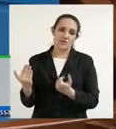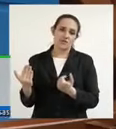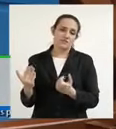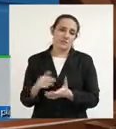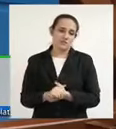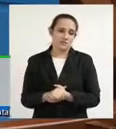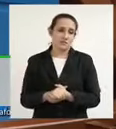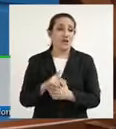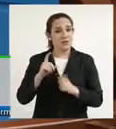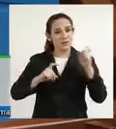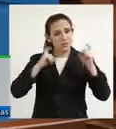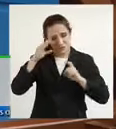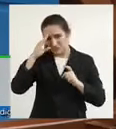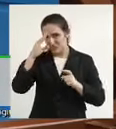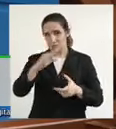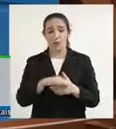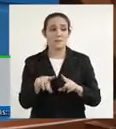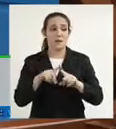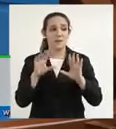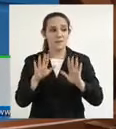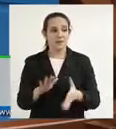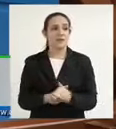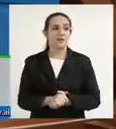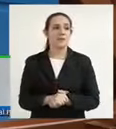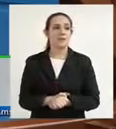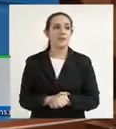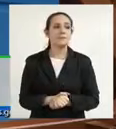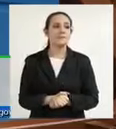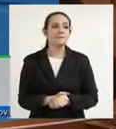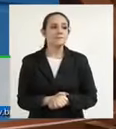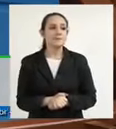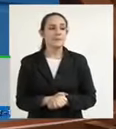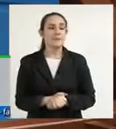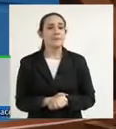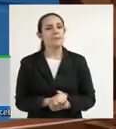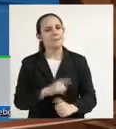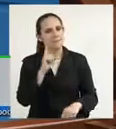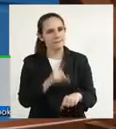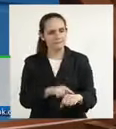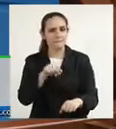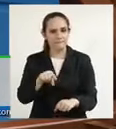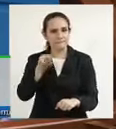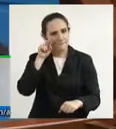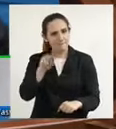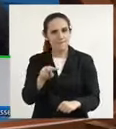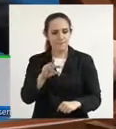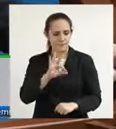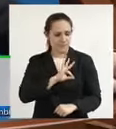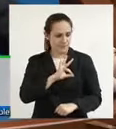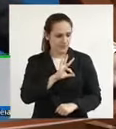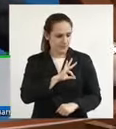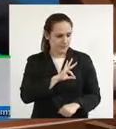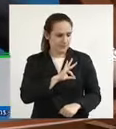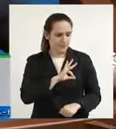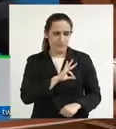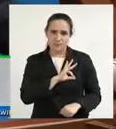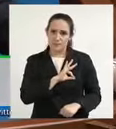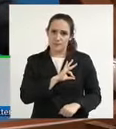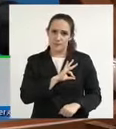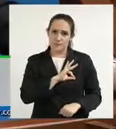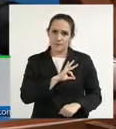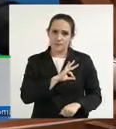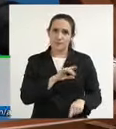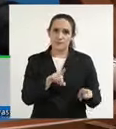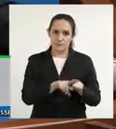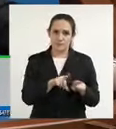grande mas quando você vê a Polícia Civil através do Delegado